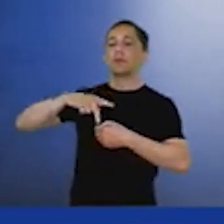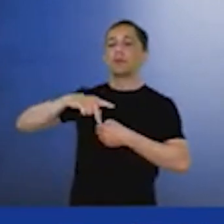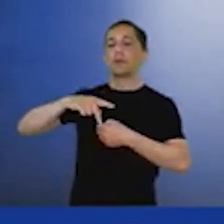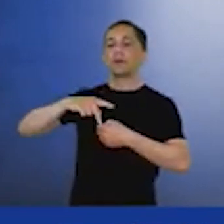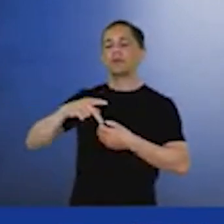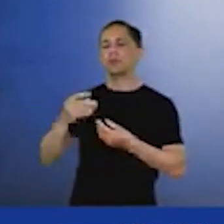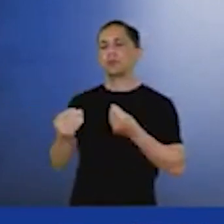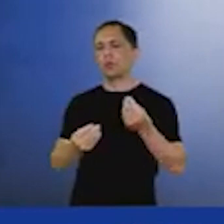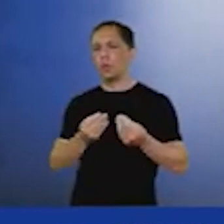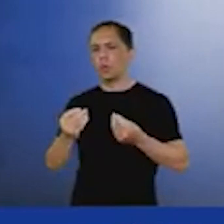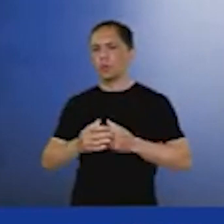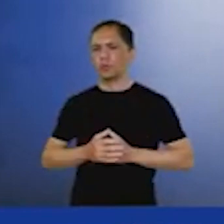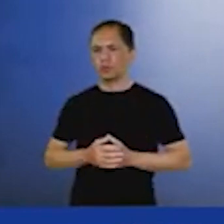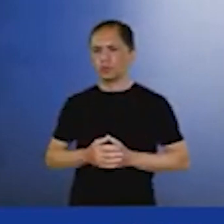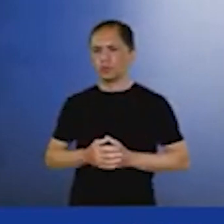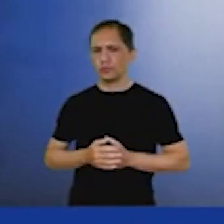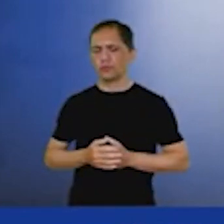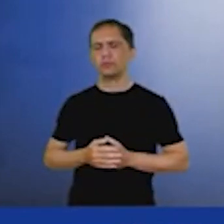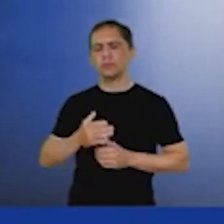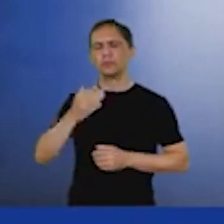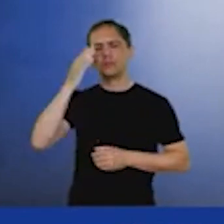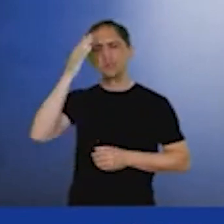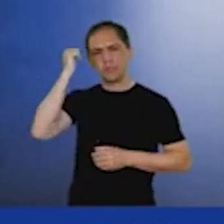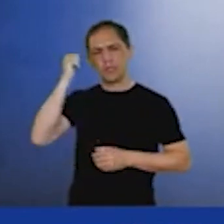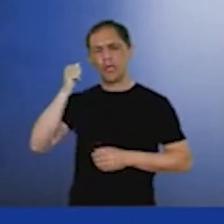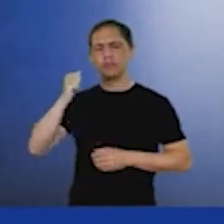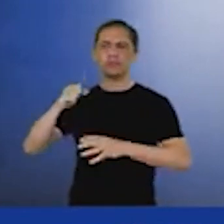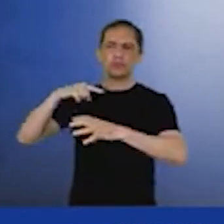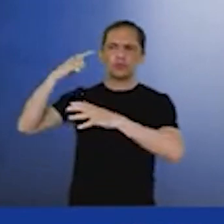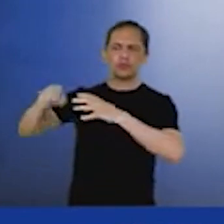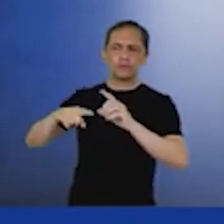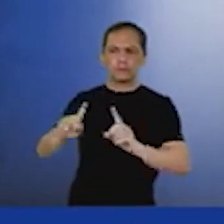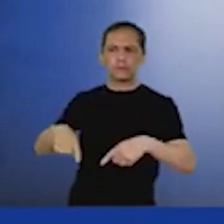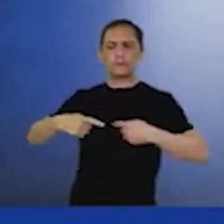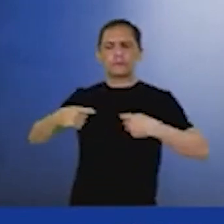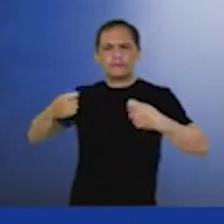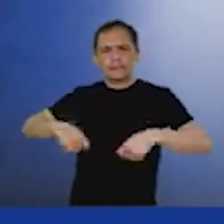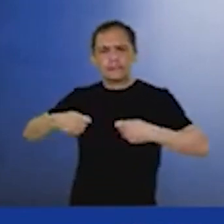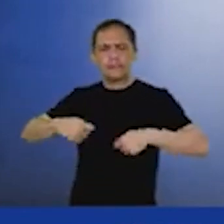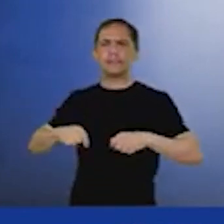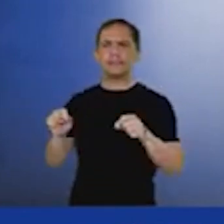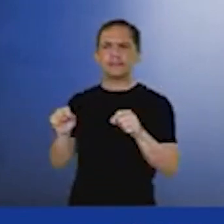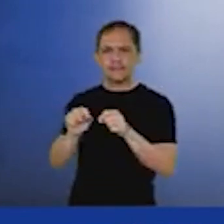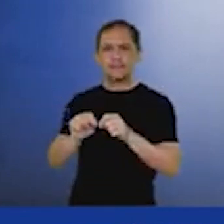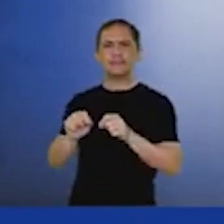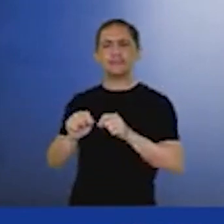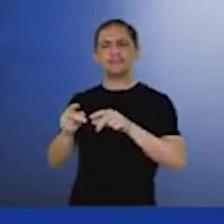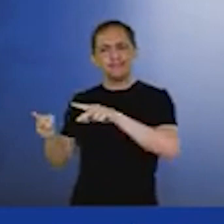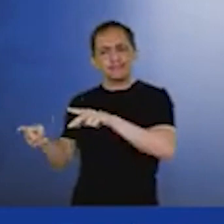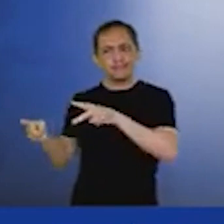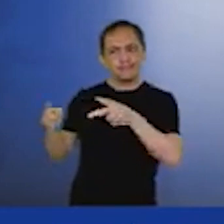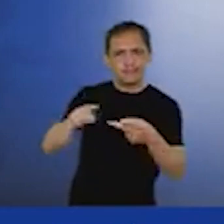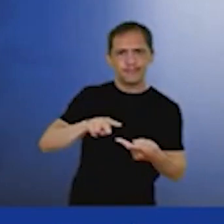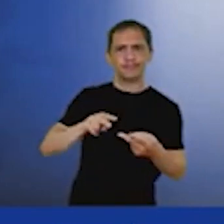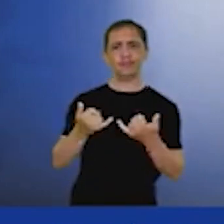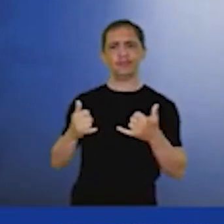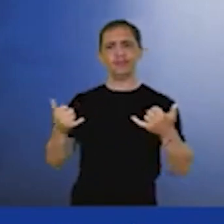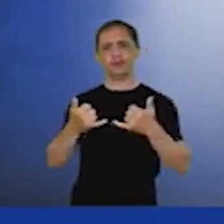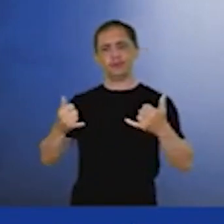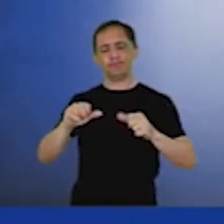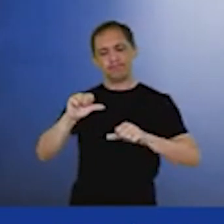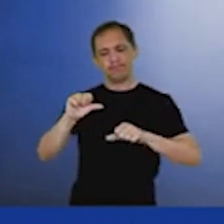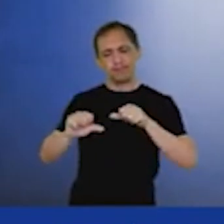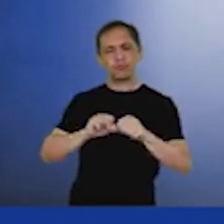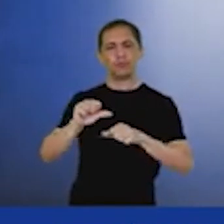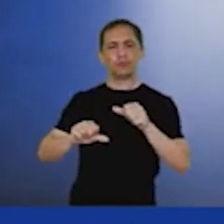a importância da transição energética. um desafio global e que a gente tem que implementar. A energia que o mundo consome